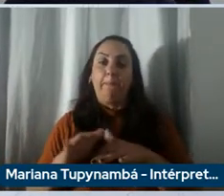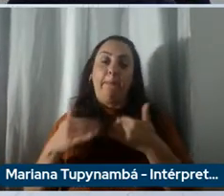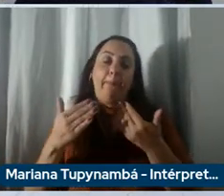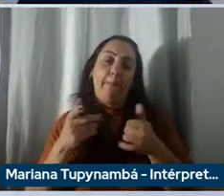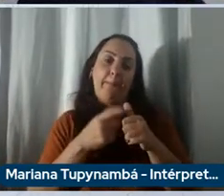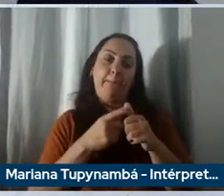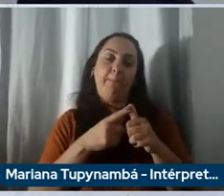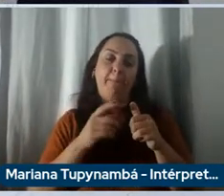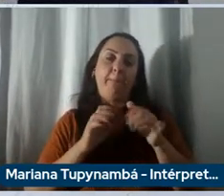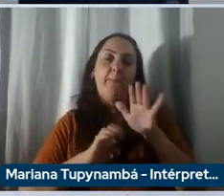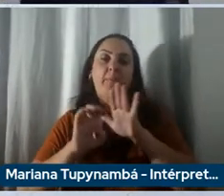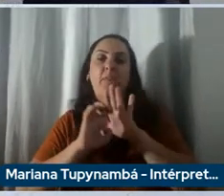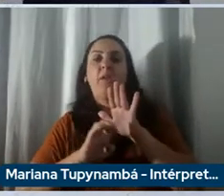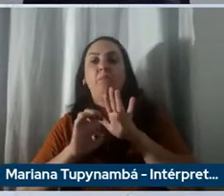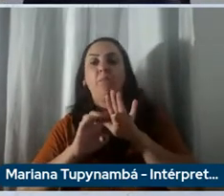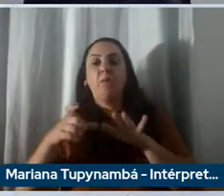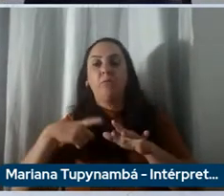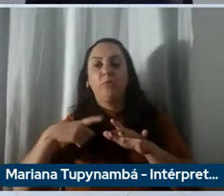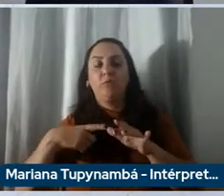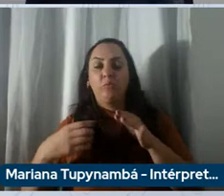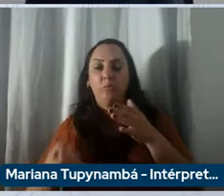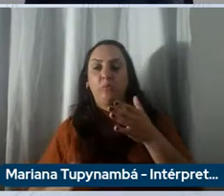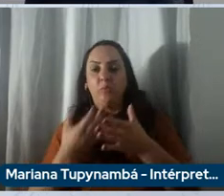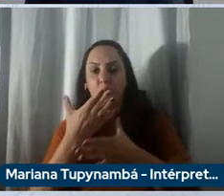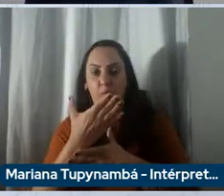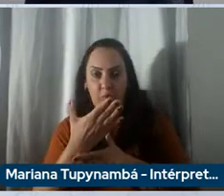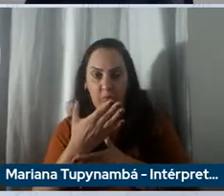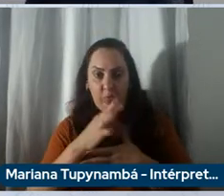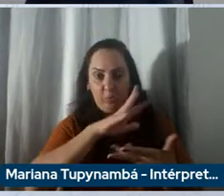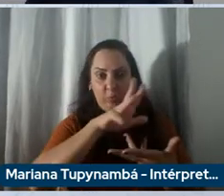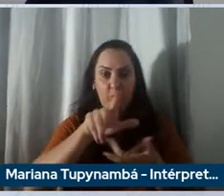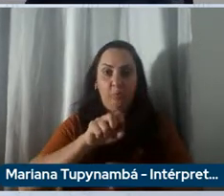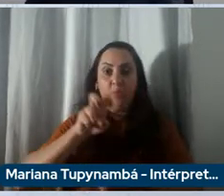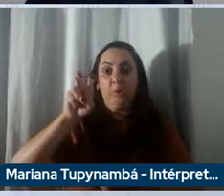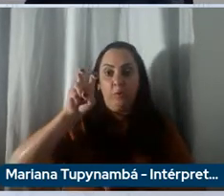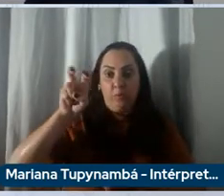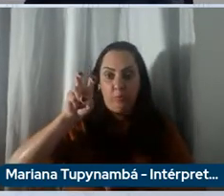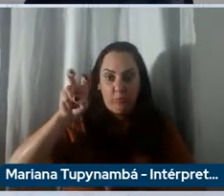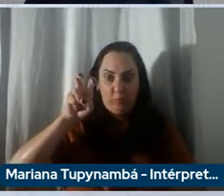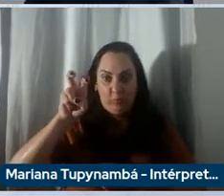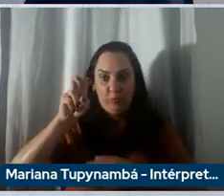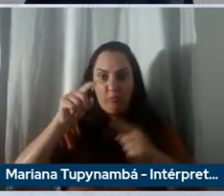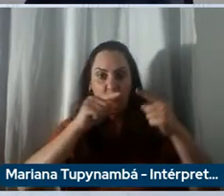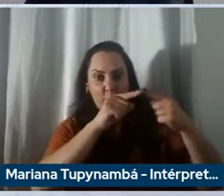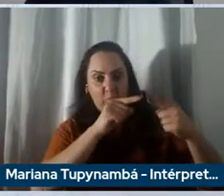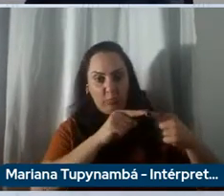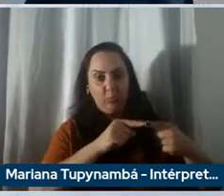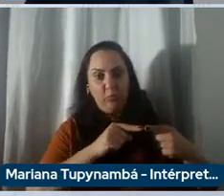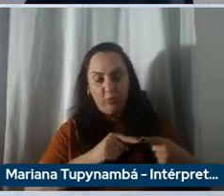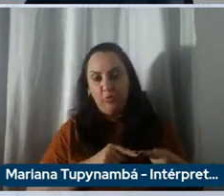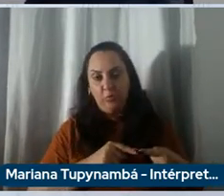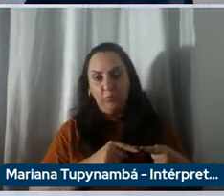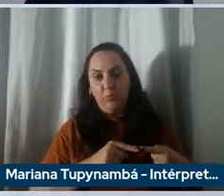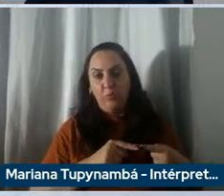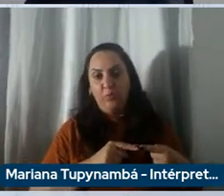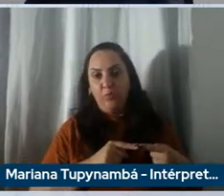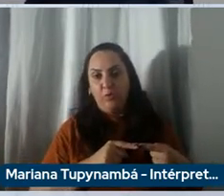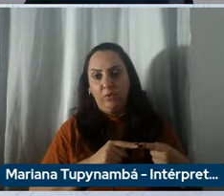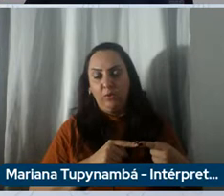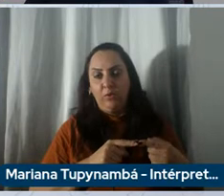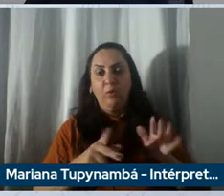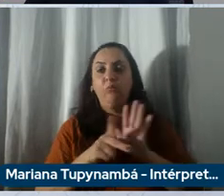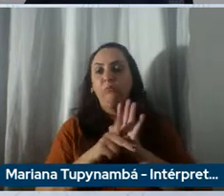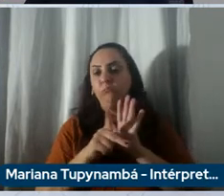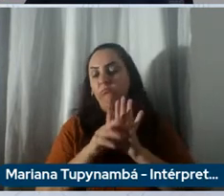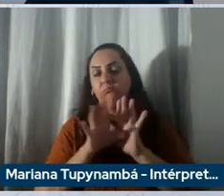fabricando no mundo cinco gigafactorias dedicadas gigafactores perdão dedicadas